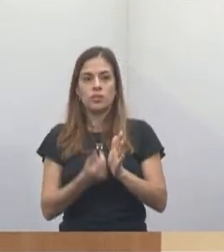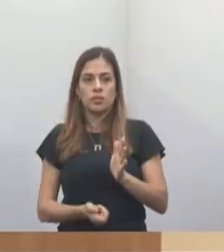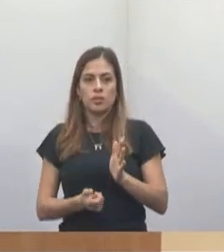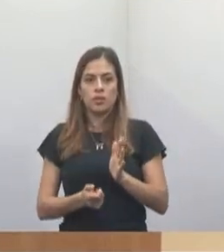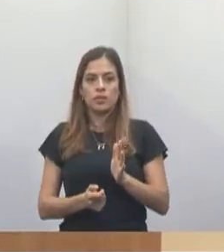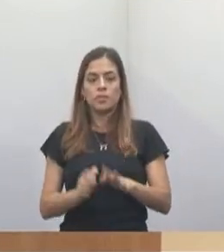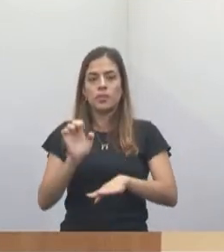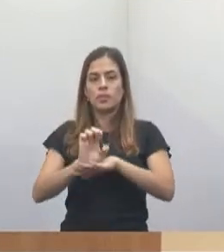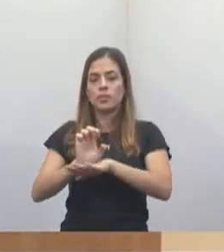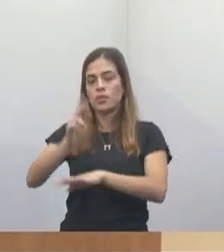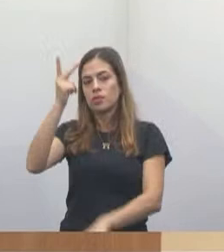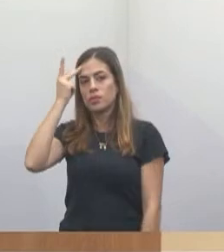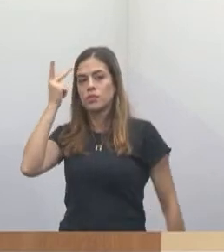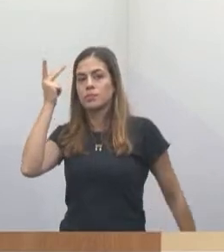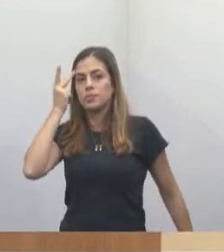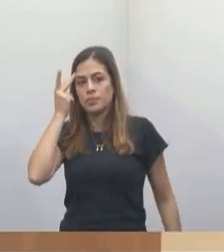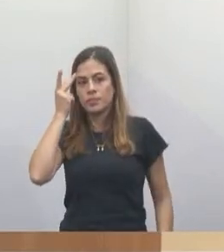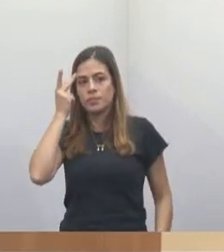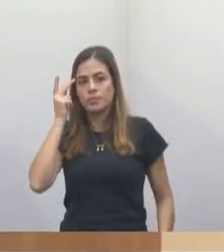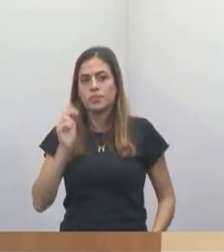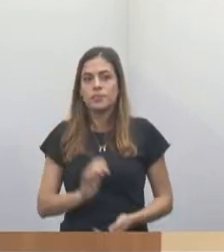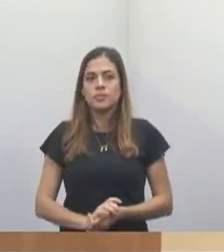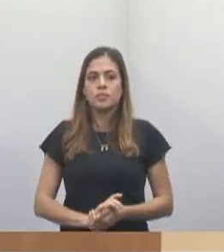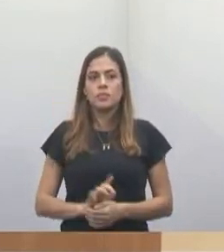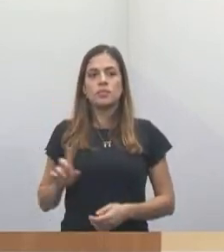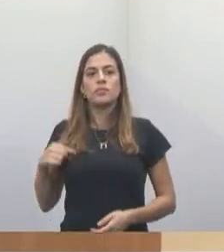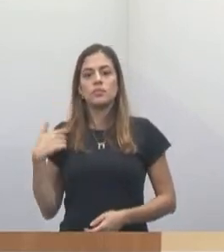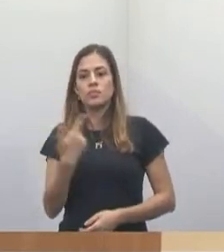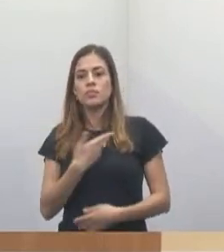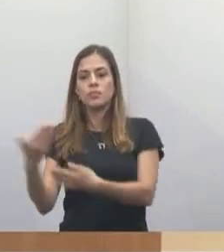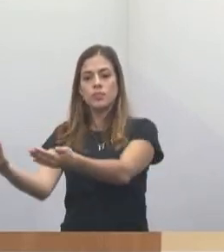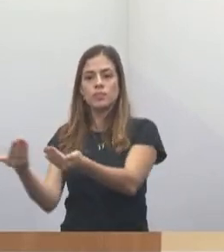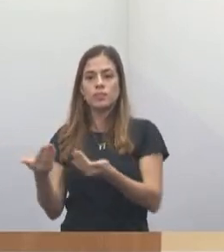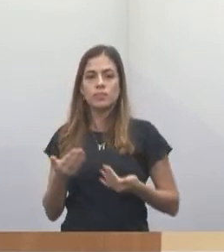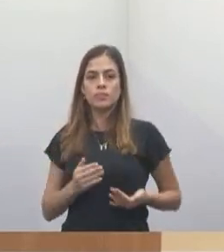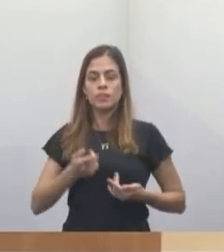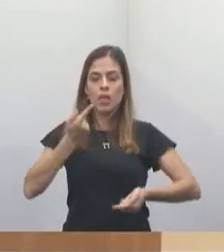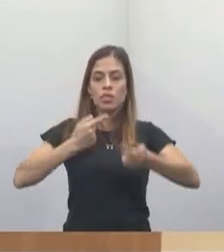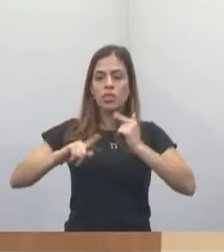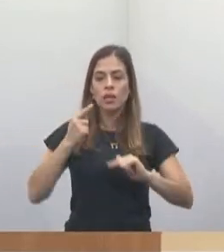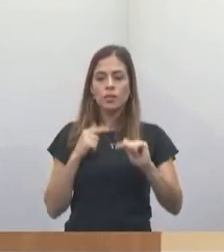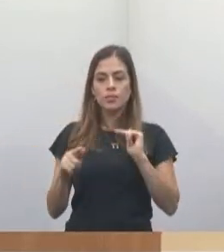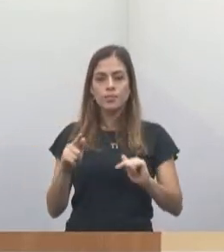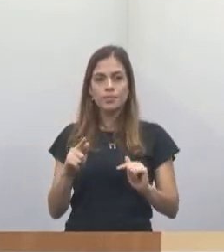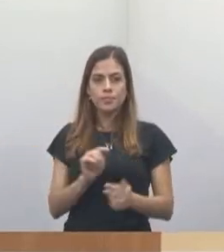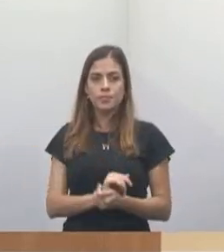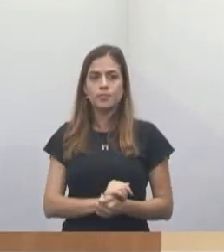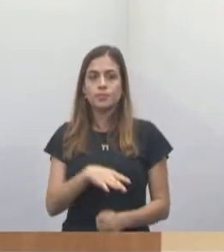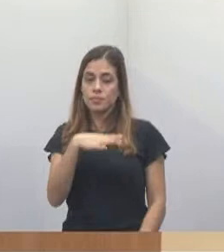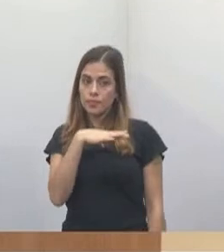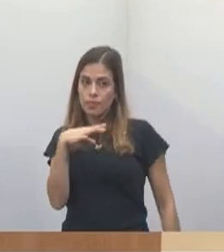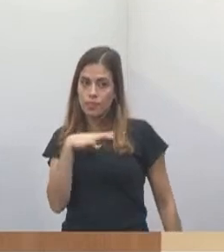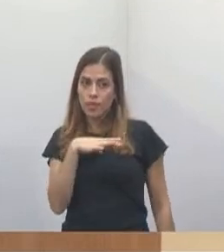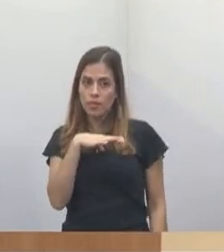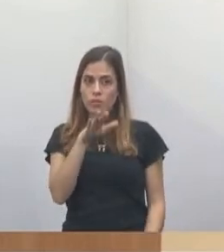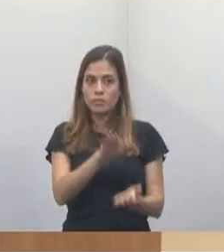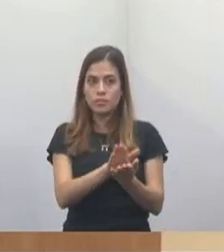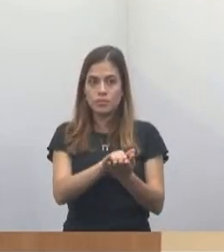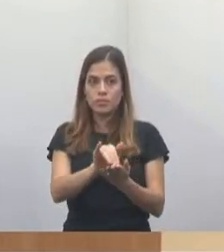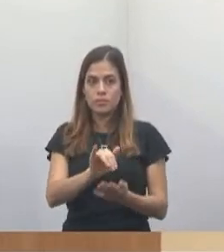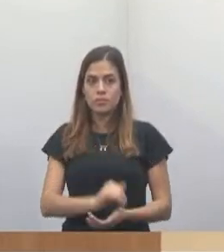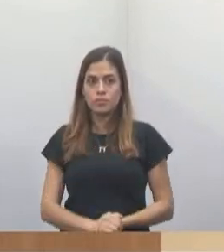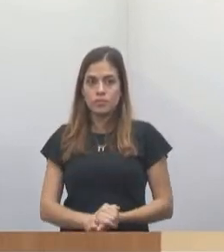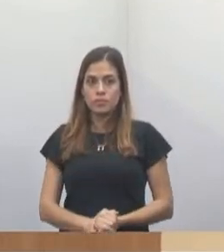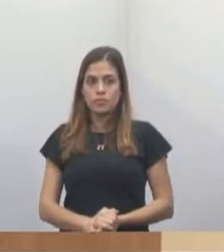Estado de São Paulo. E nós trouxemos aqui as reivindicações do município de Jacareí.